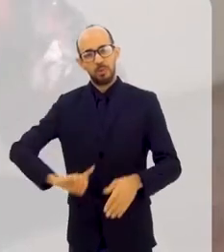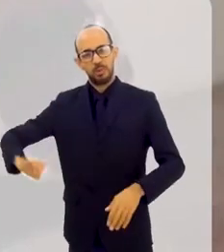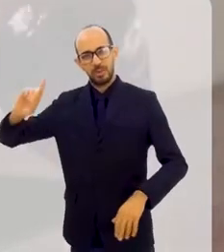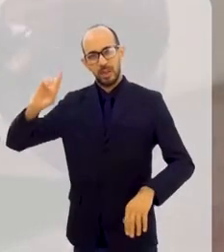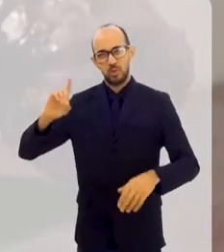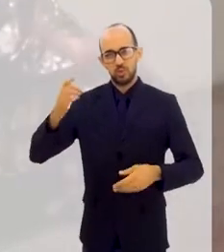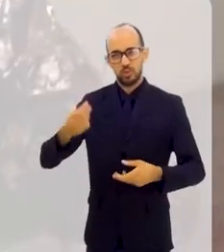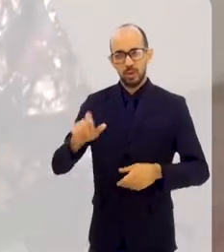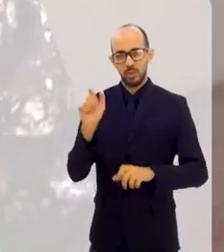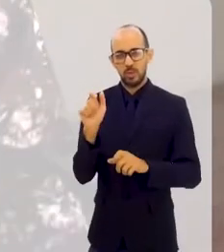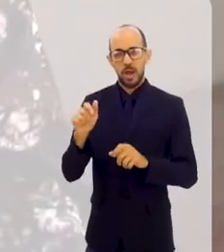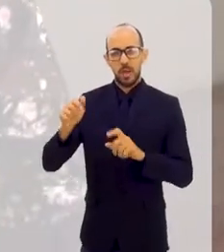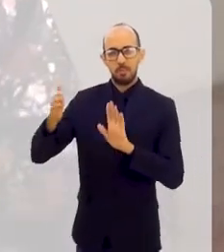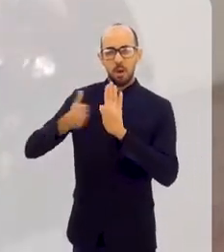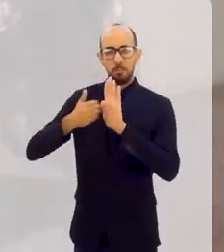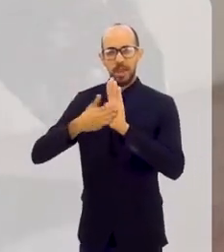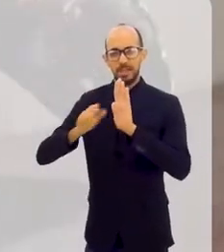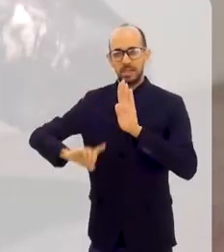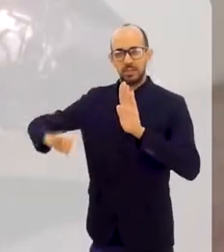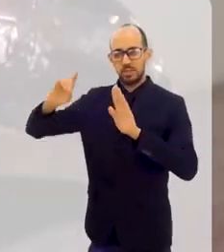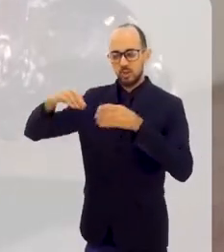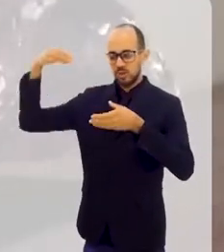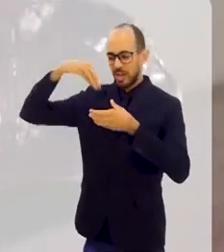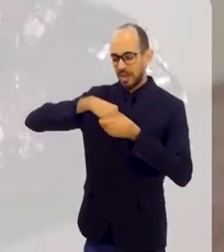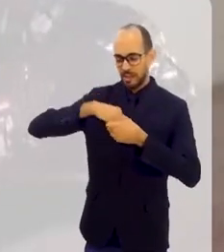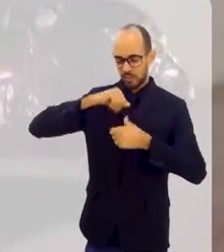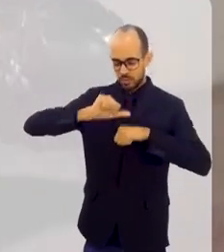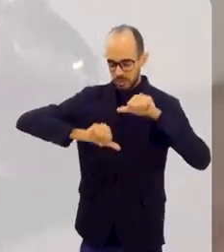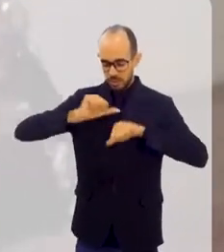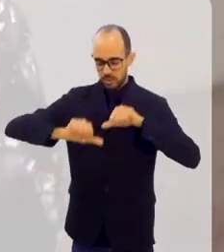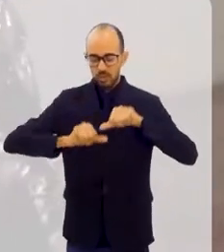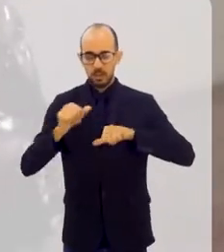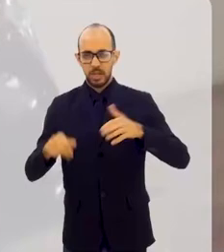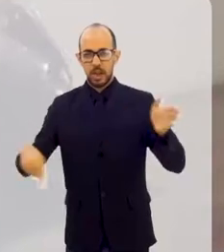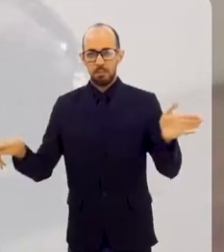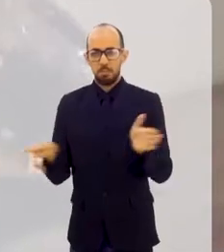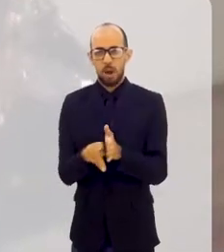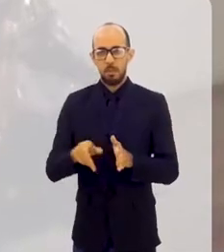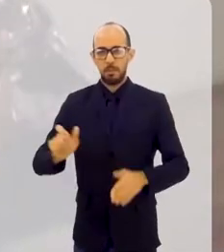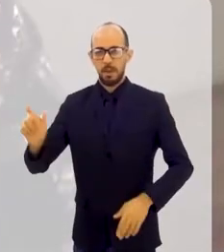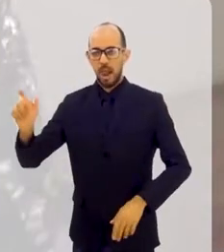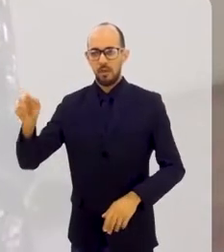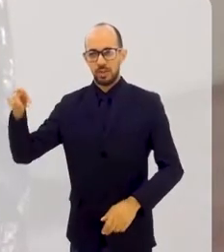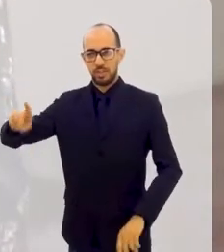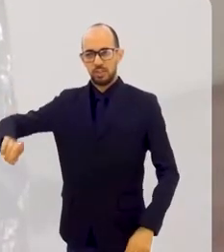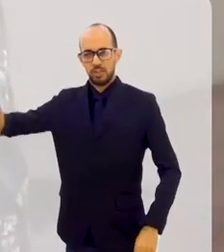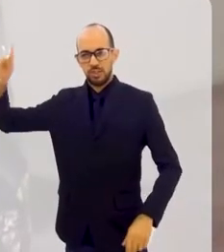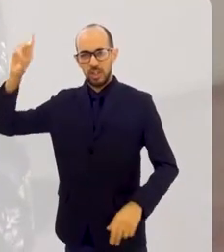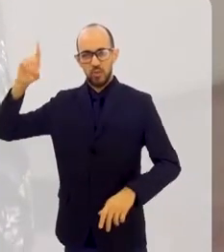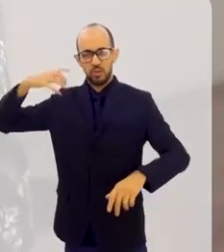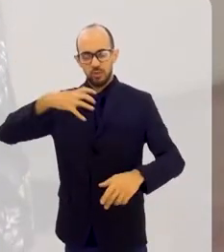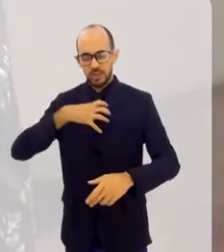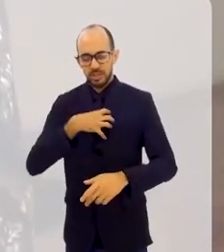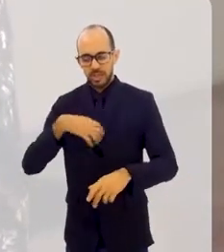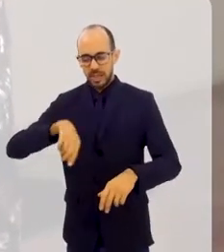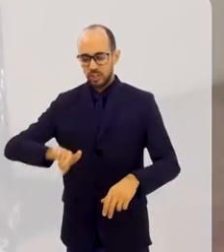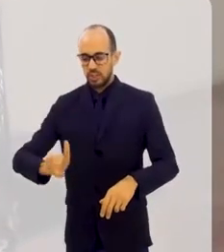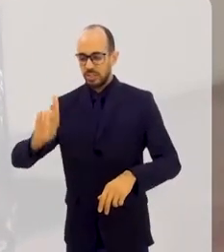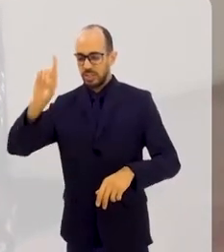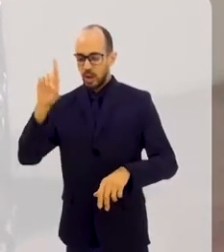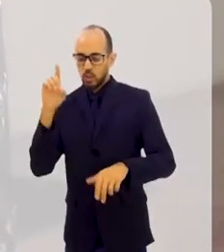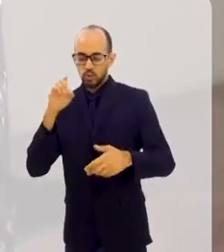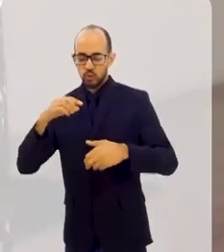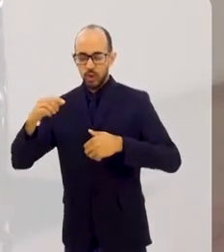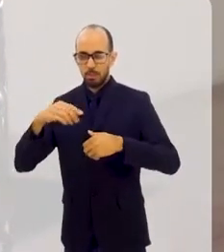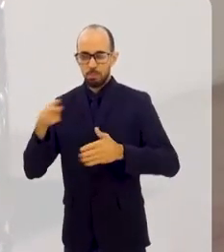Ou seja, quando a sua palavra entra em você, você se transforma na palavra e a pessoa vai ler Deus através da sua